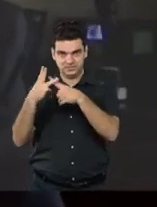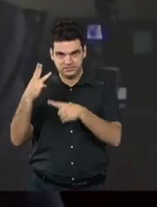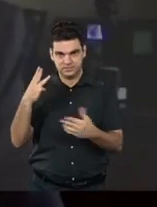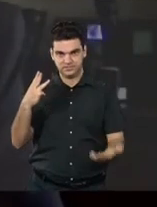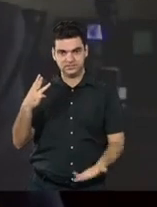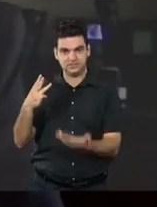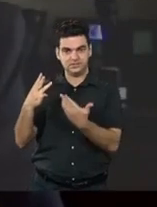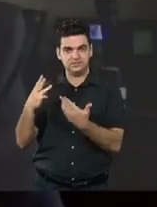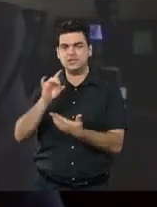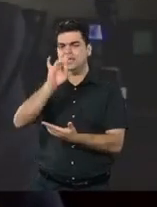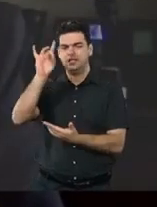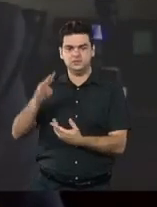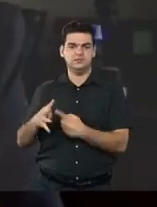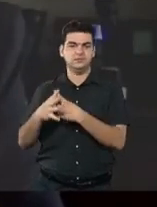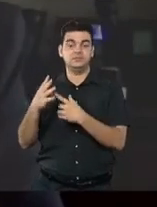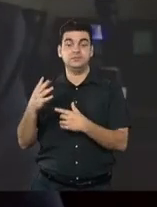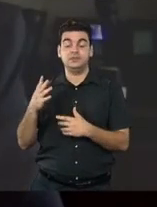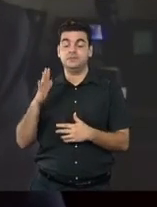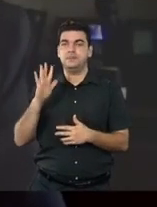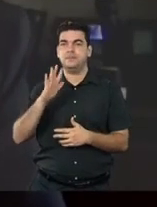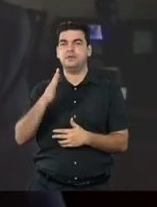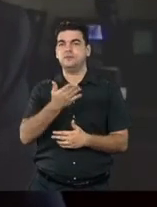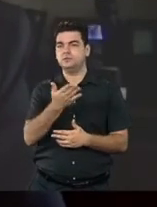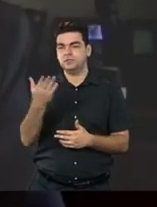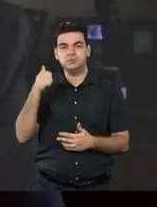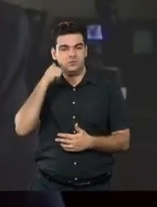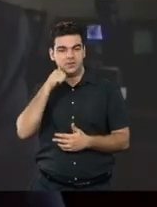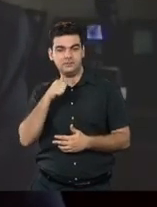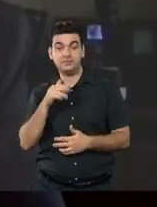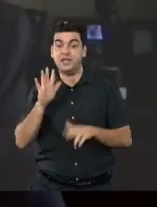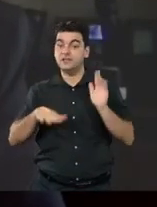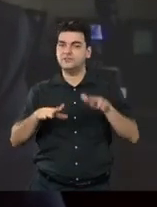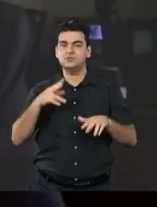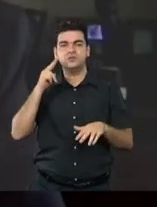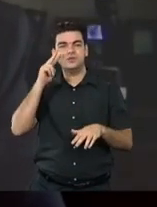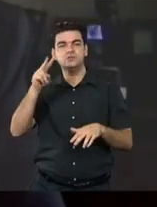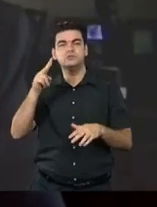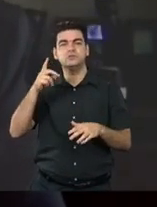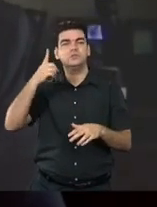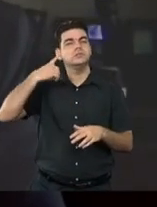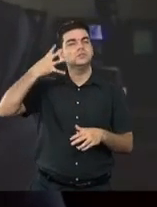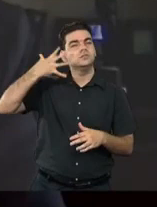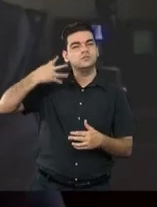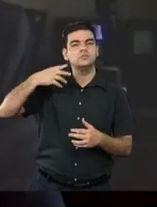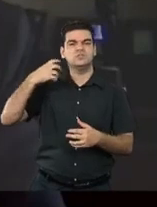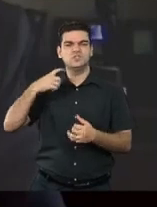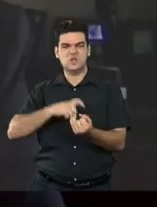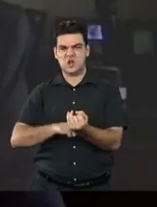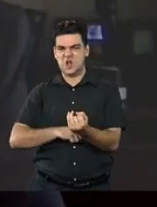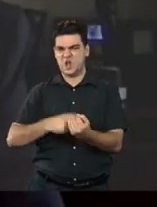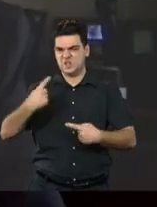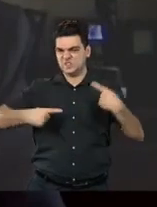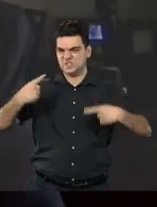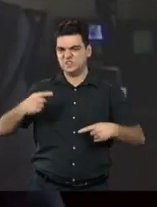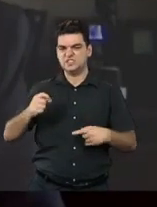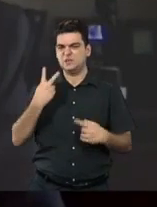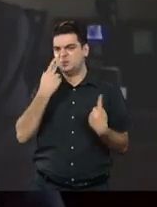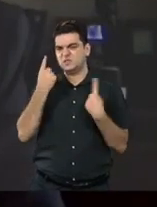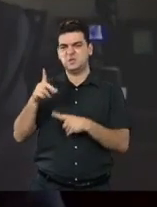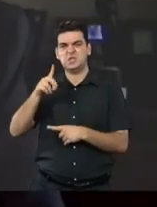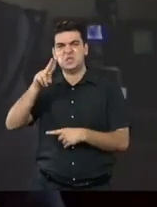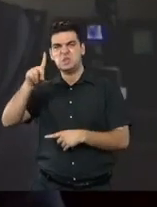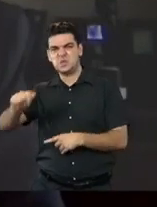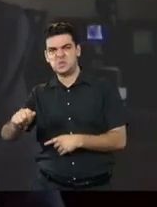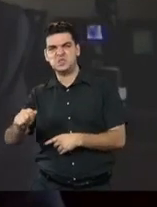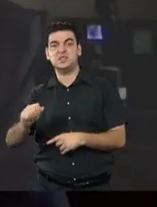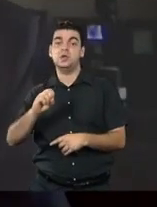Joênia, Petri, e quando eu vejo os discursos de ódio, como esses que recaíram sobre a Duda, quando eu